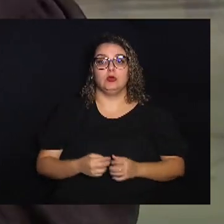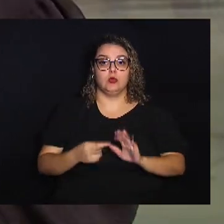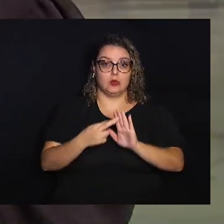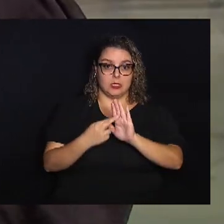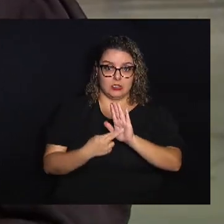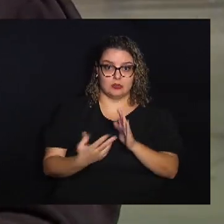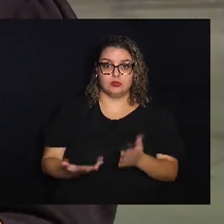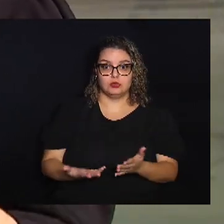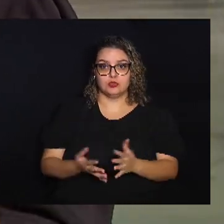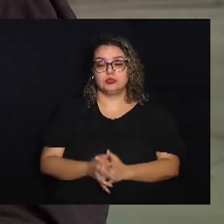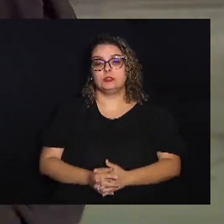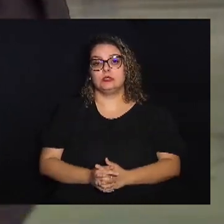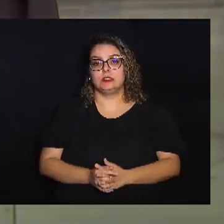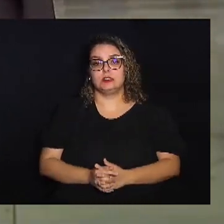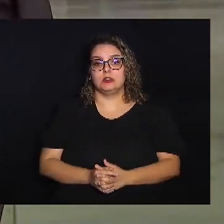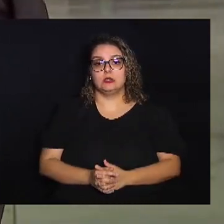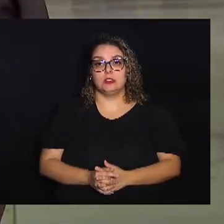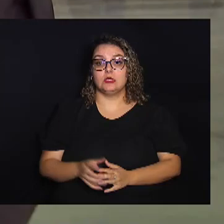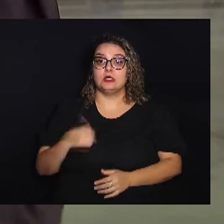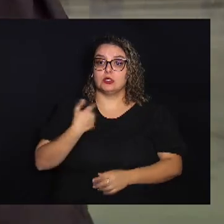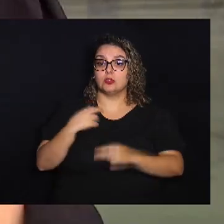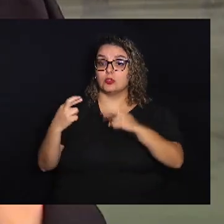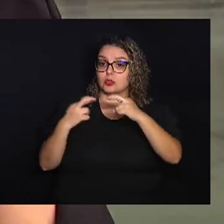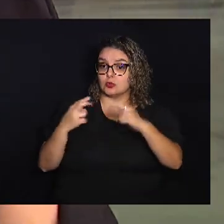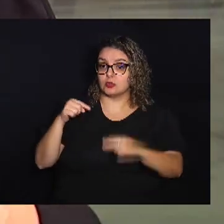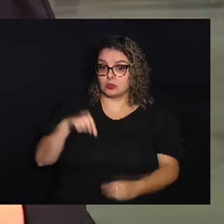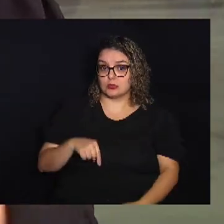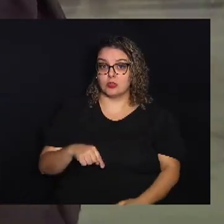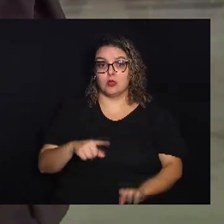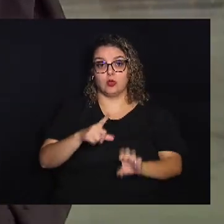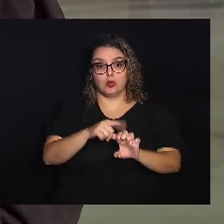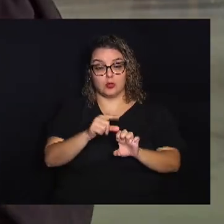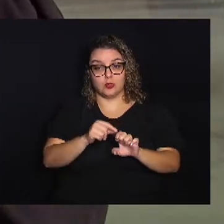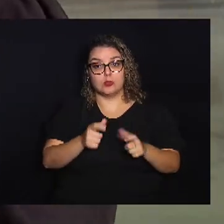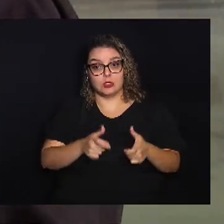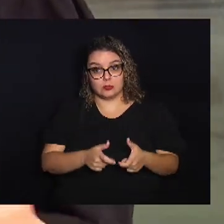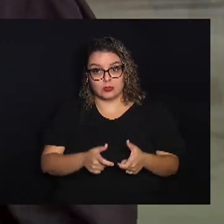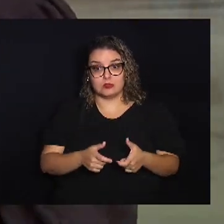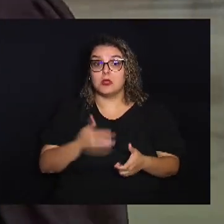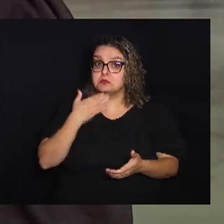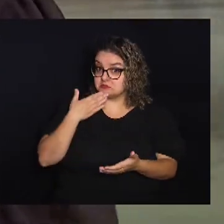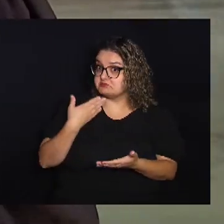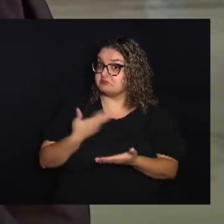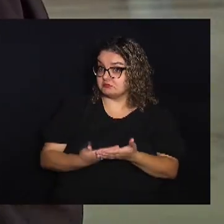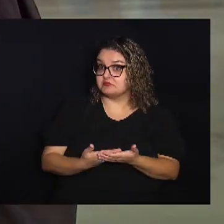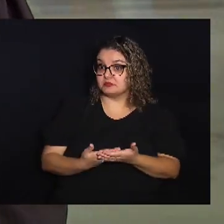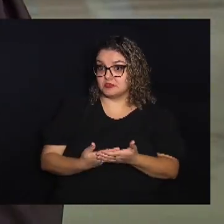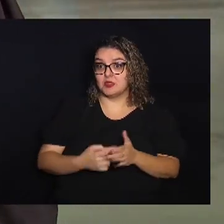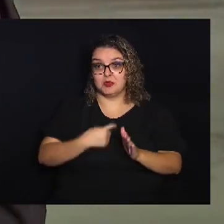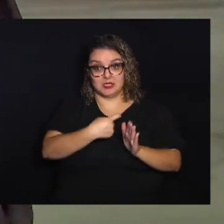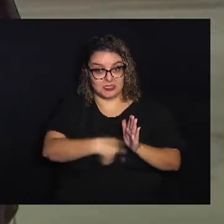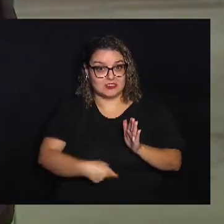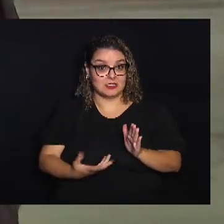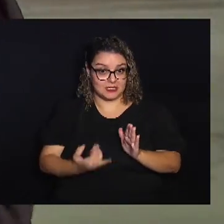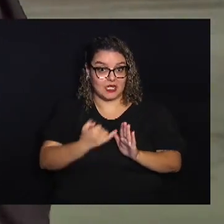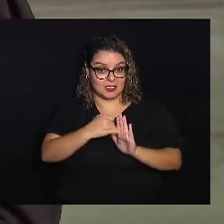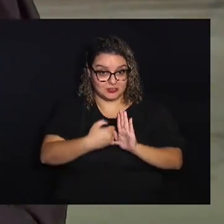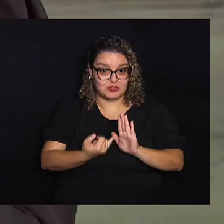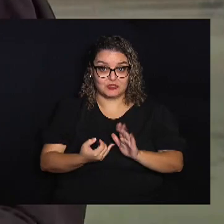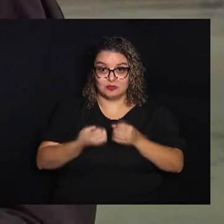mas que a gente observa aqui os micro empreendedores até surpresos com essa taxa de juros muito boa